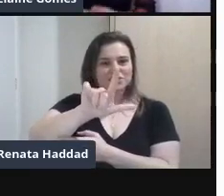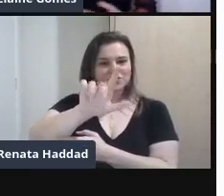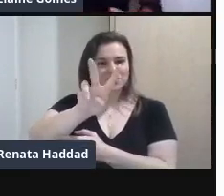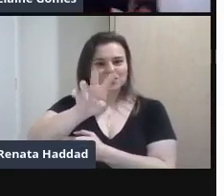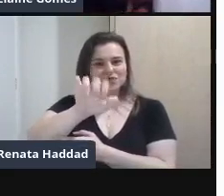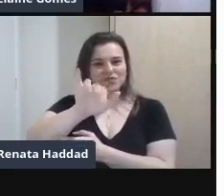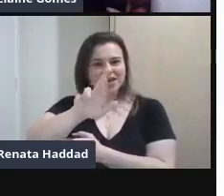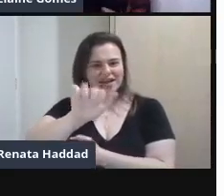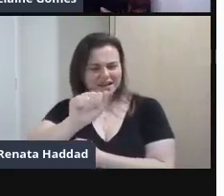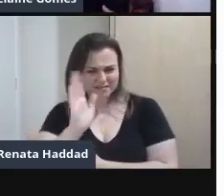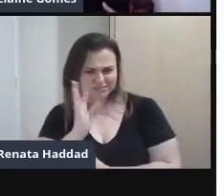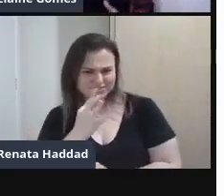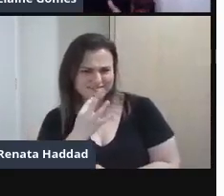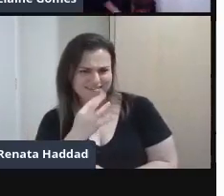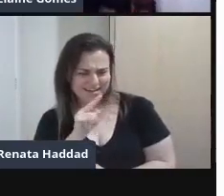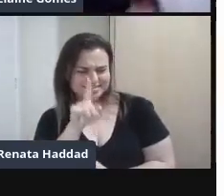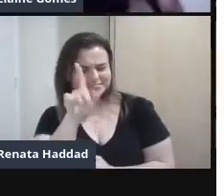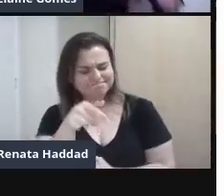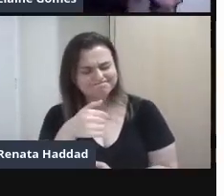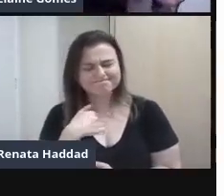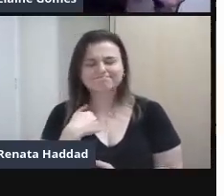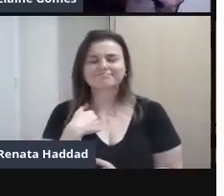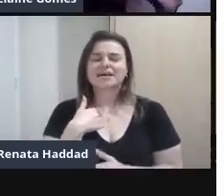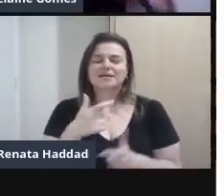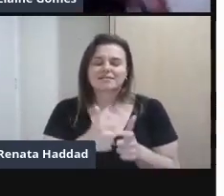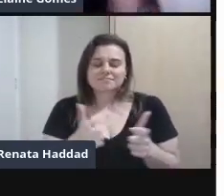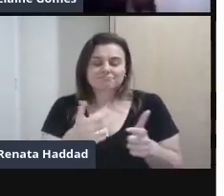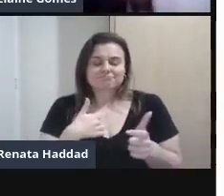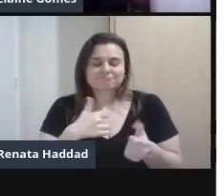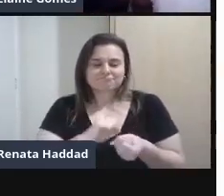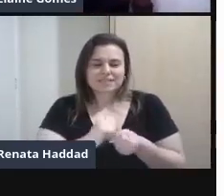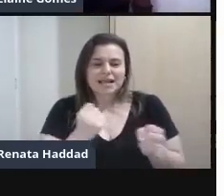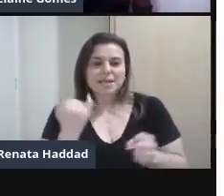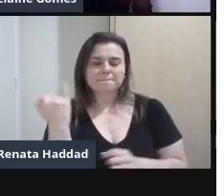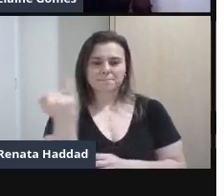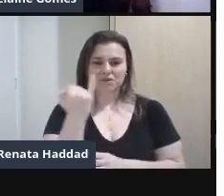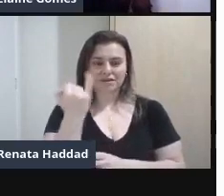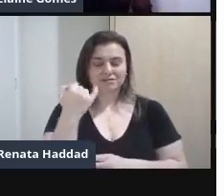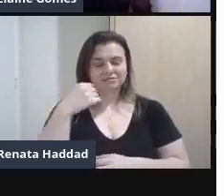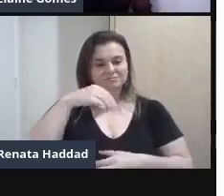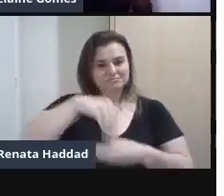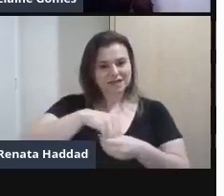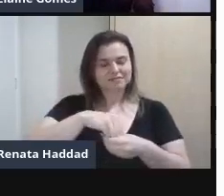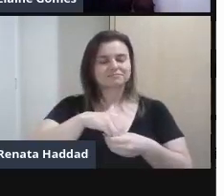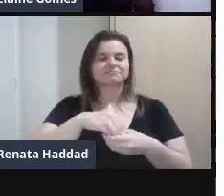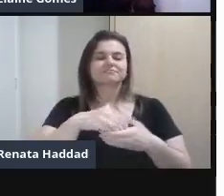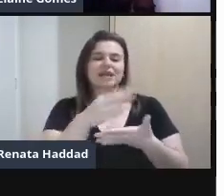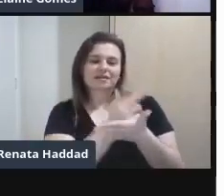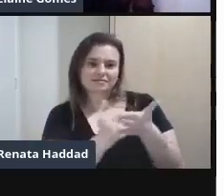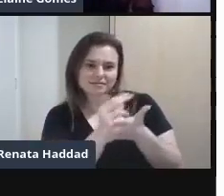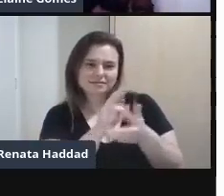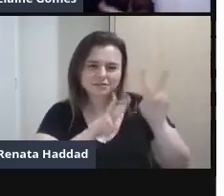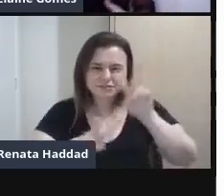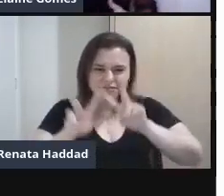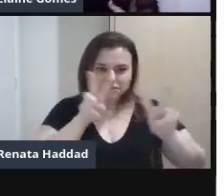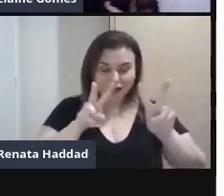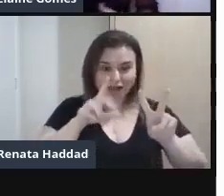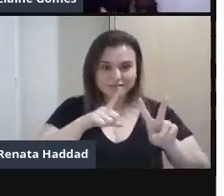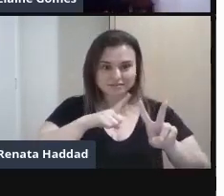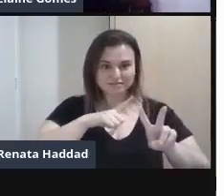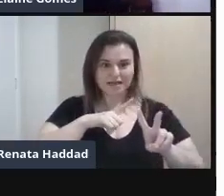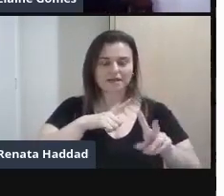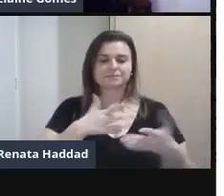Pois é Uma grande artista que a gente tem No meio das artes visuais A Regina Silveira tem um ateliê Na região da